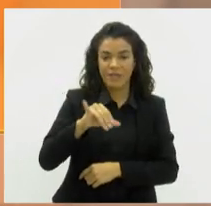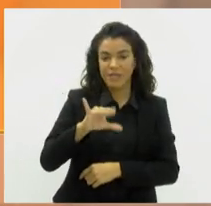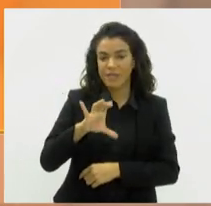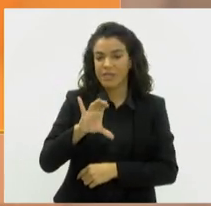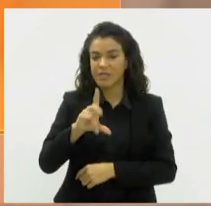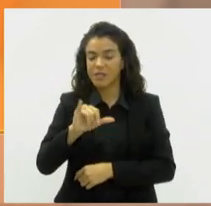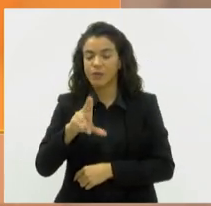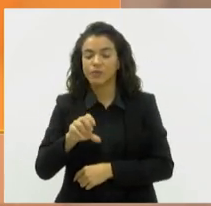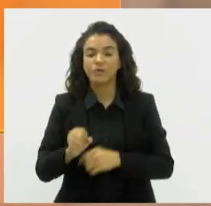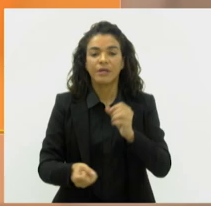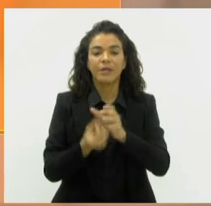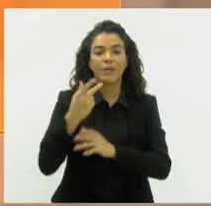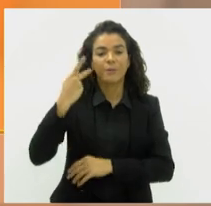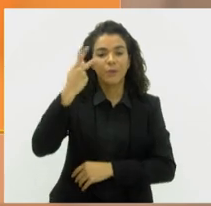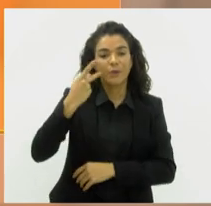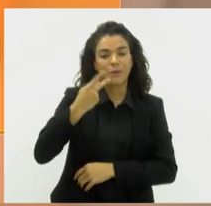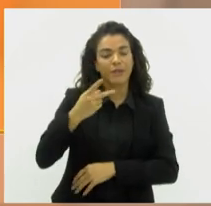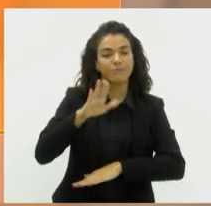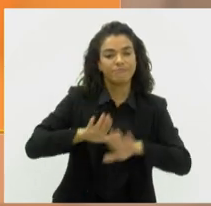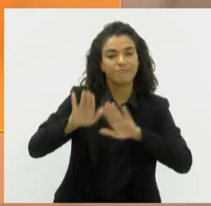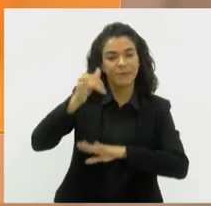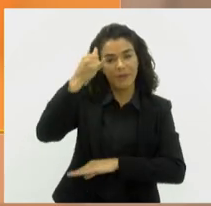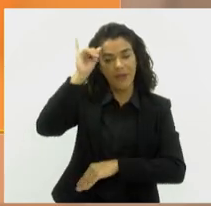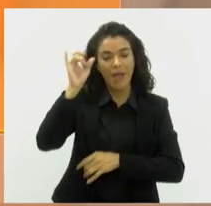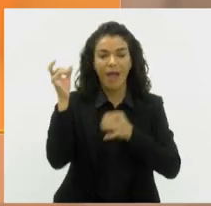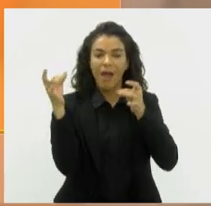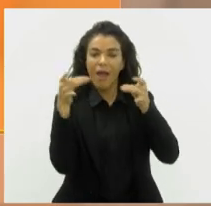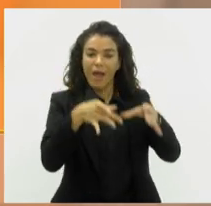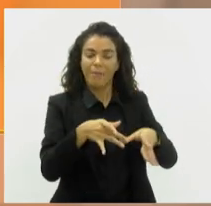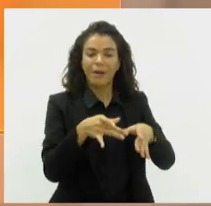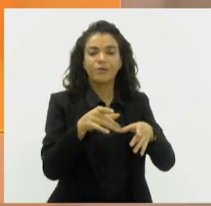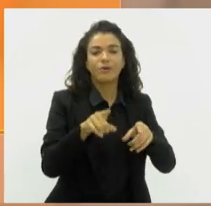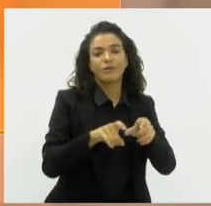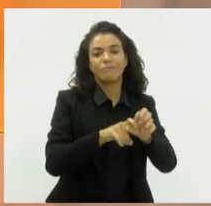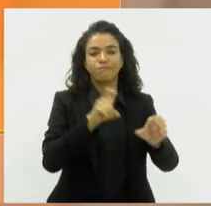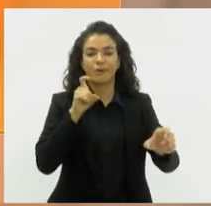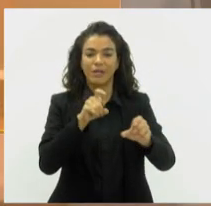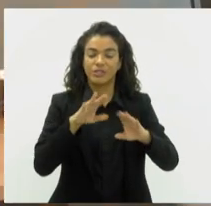que cria a política estadual de prevenção ao abandono e evasão escolar.